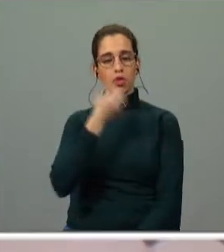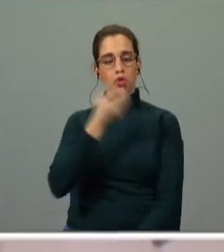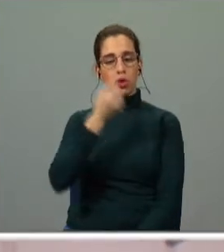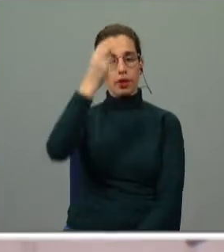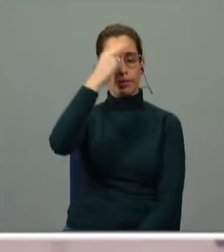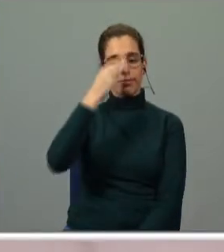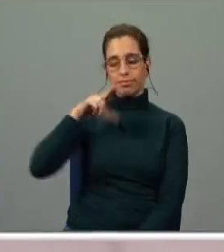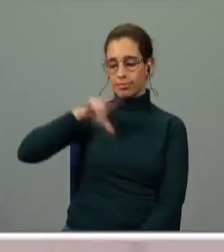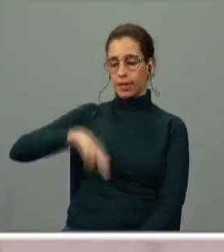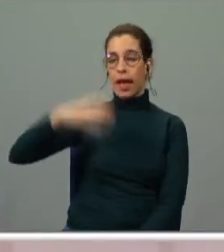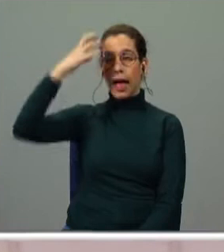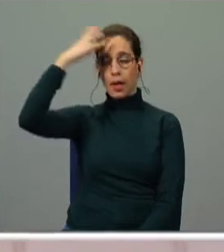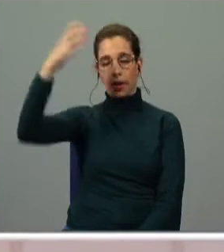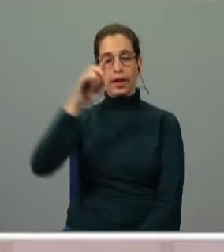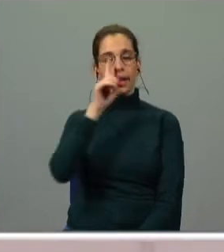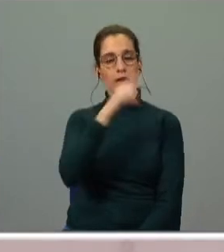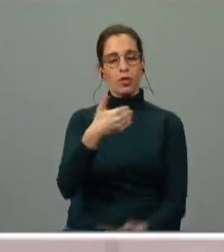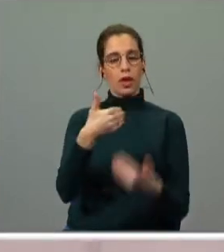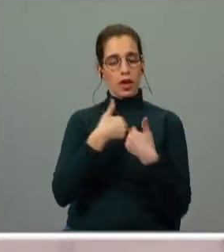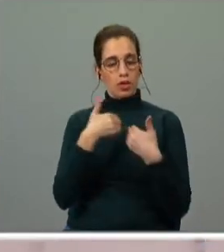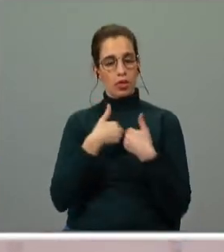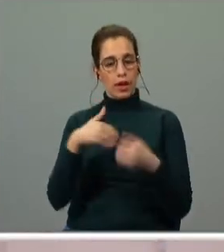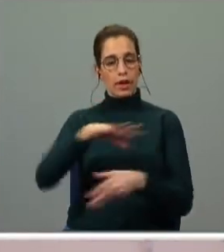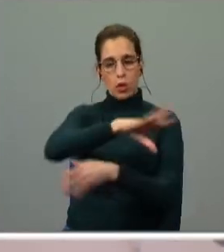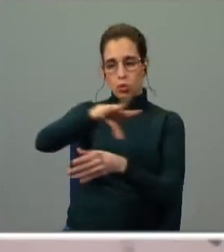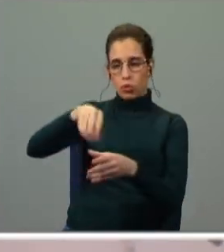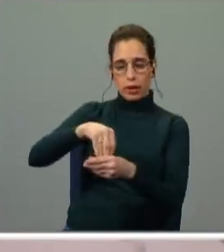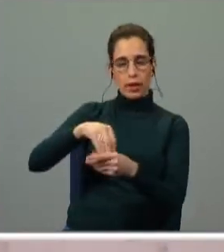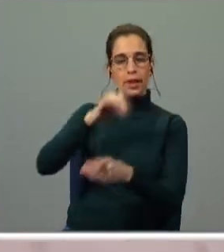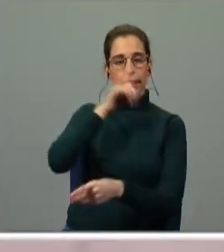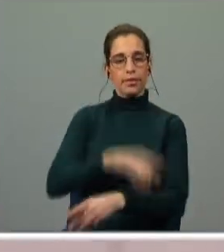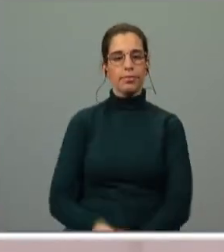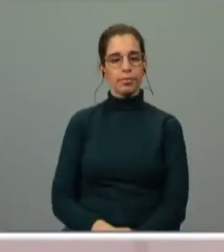E quem nos vai ajudar aqui a contextualizar isto também é